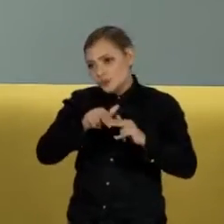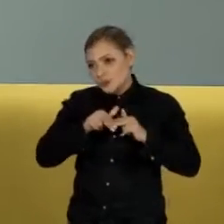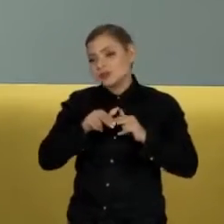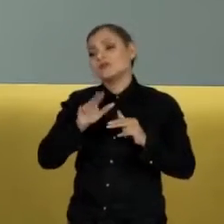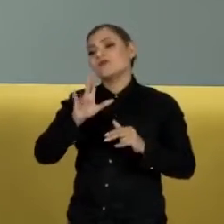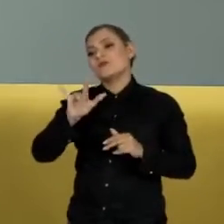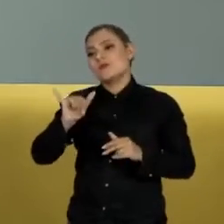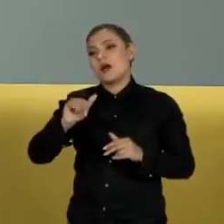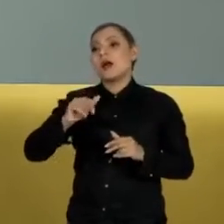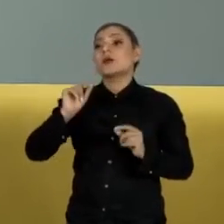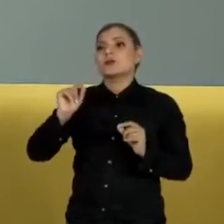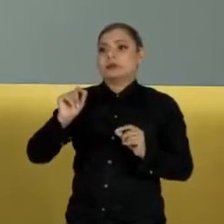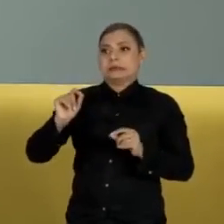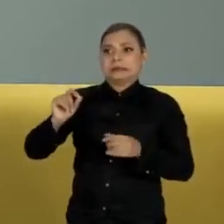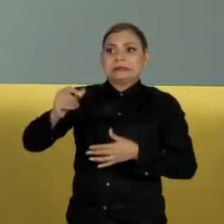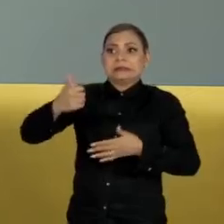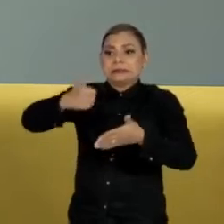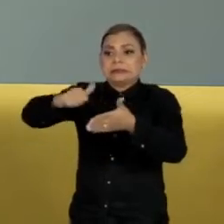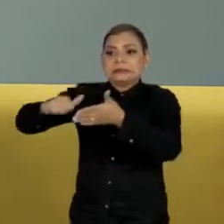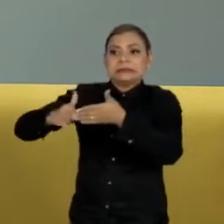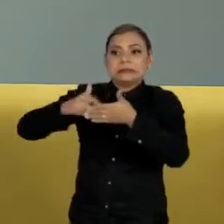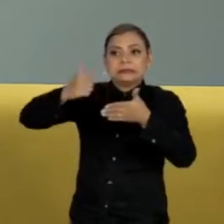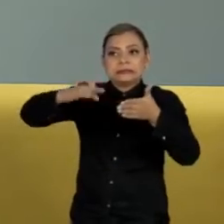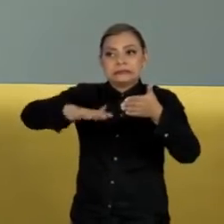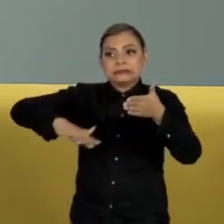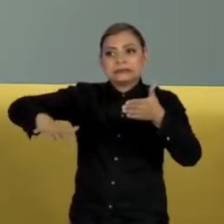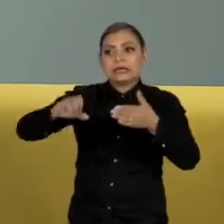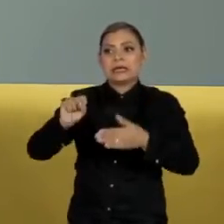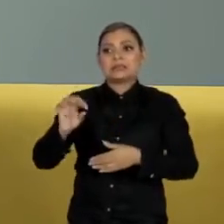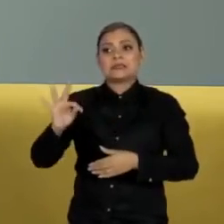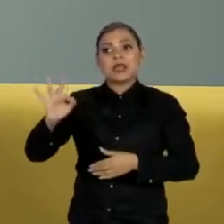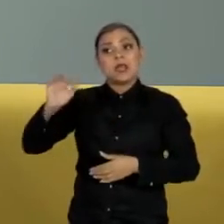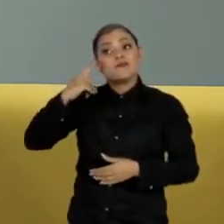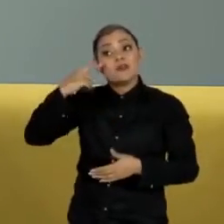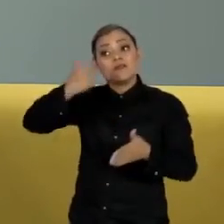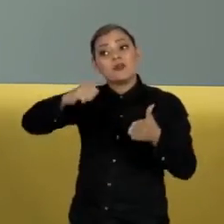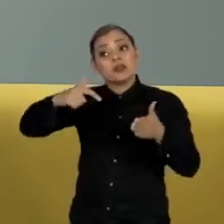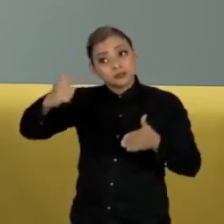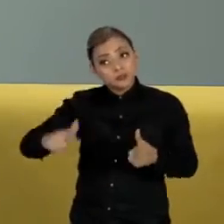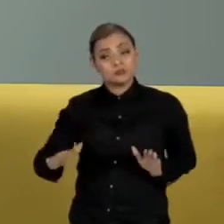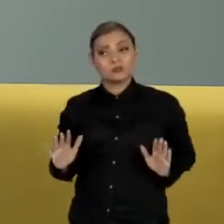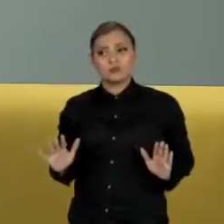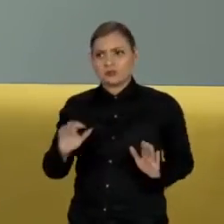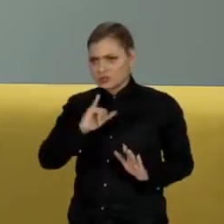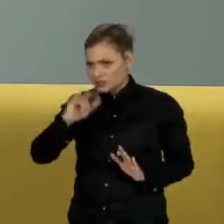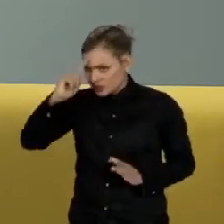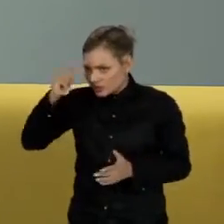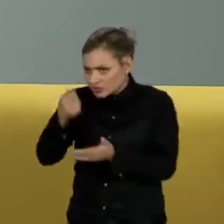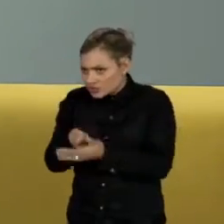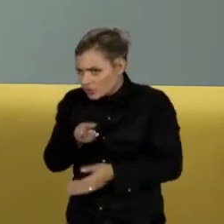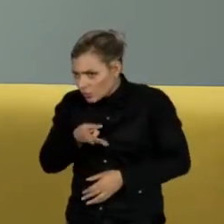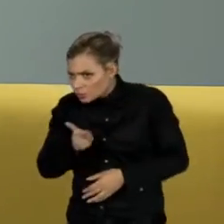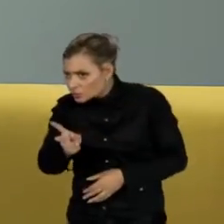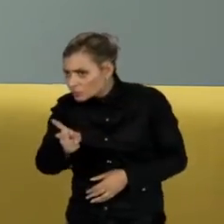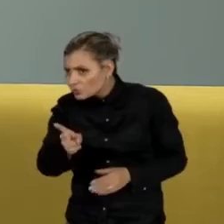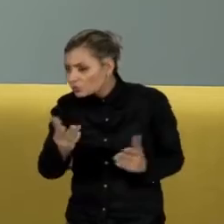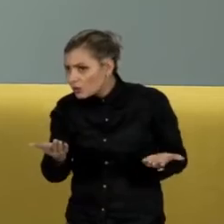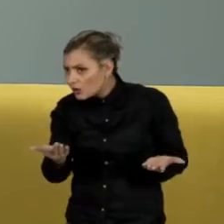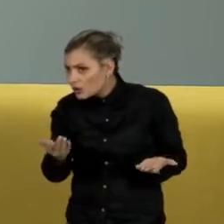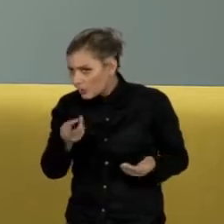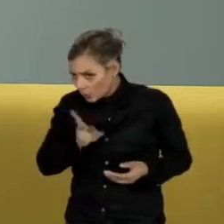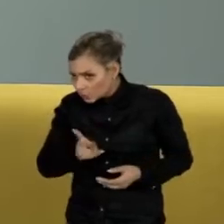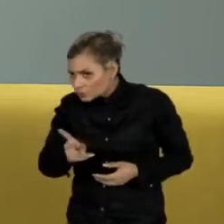reagitada no âmbito do Supremo Tribunal. E como se vai decidir? Se vai manter a